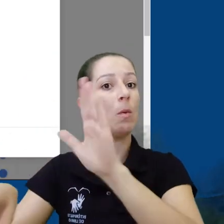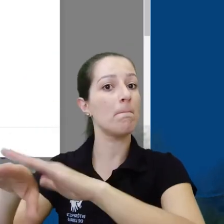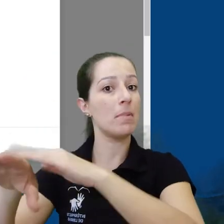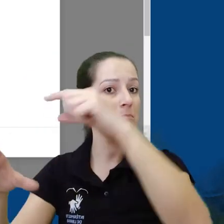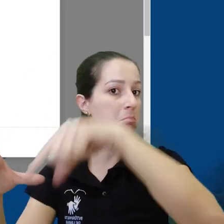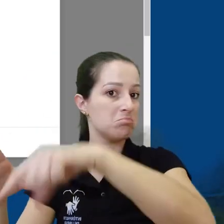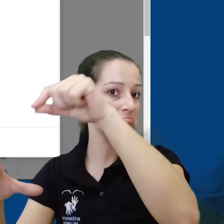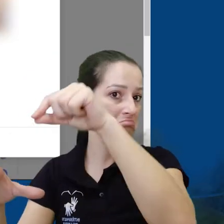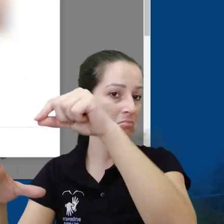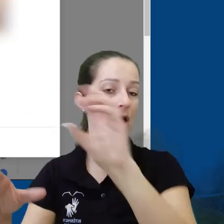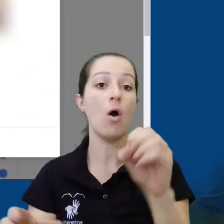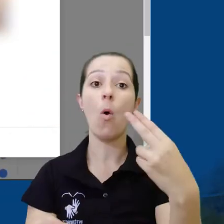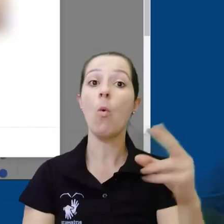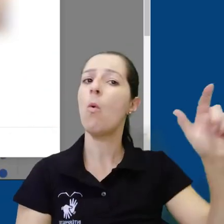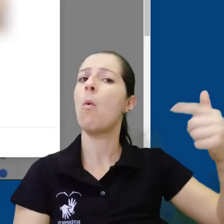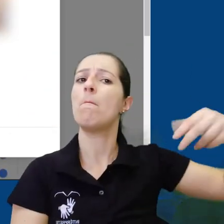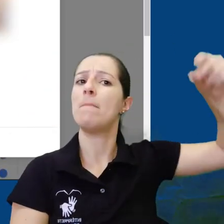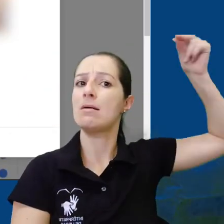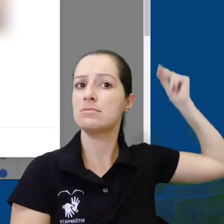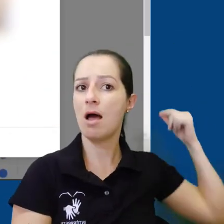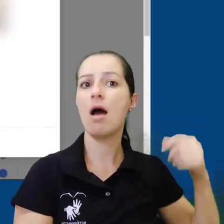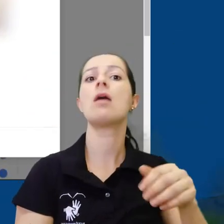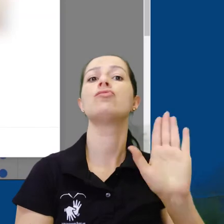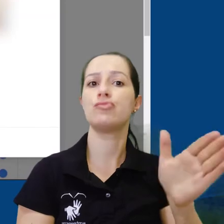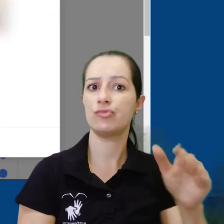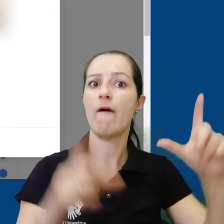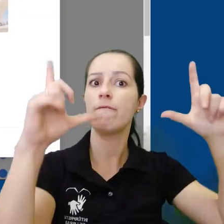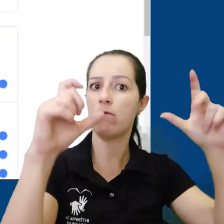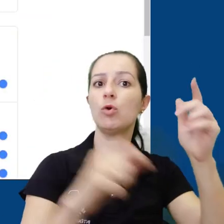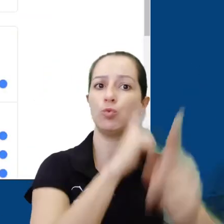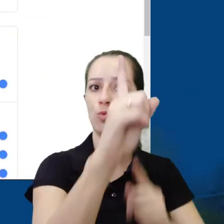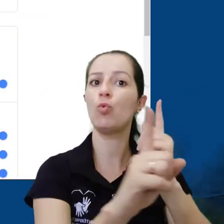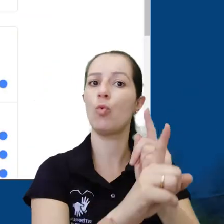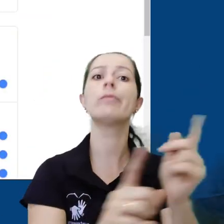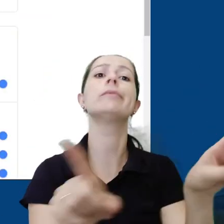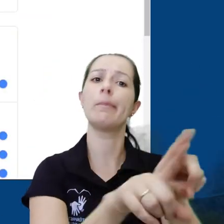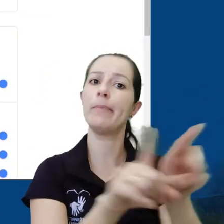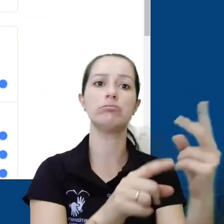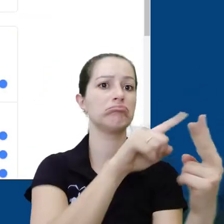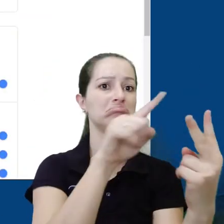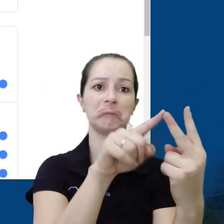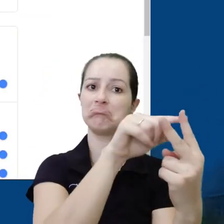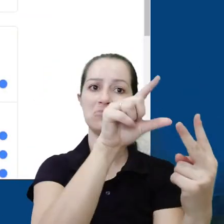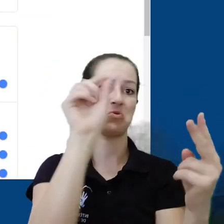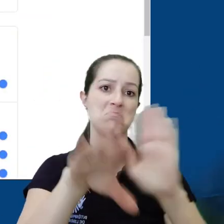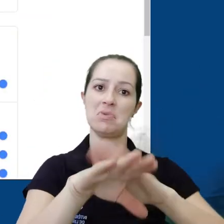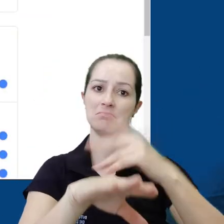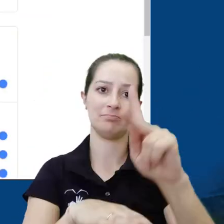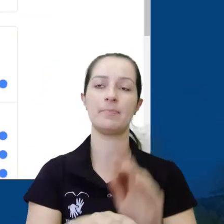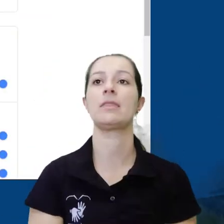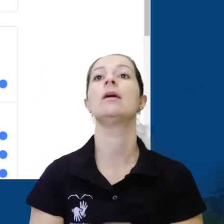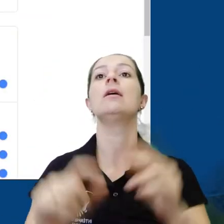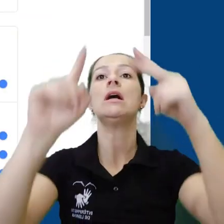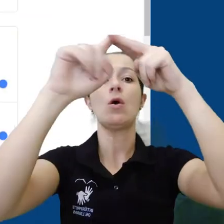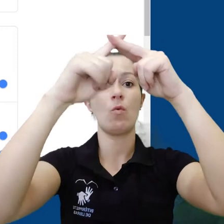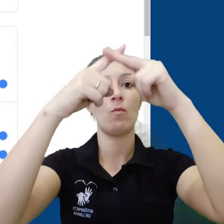entre fotos que já utilizou como fotos de perfil anteriormente em contas do Google. Logo abaixo da nossa configuração de foto, podemos acessar a central de configurações